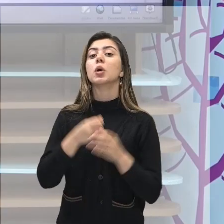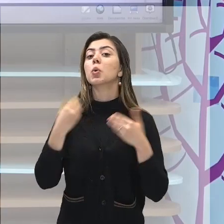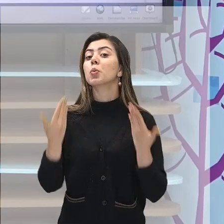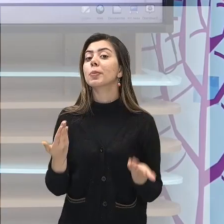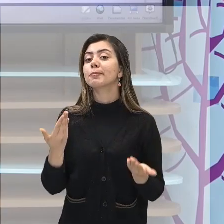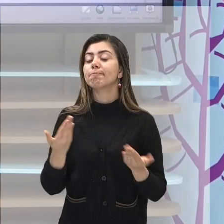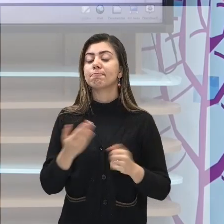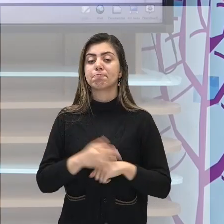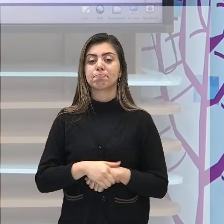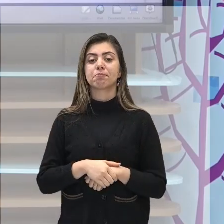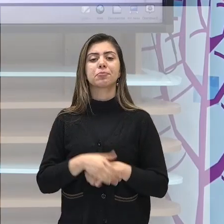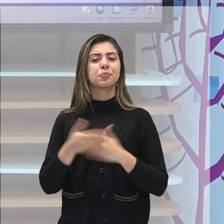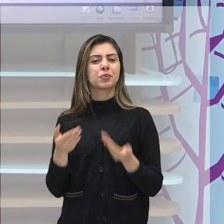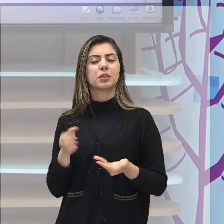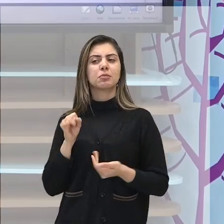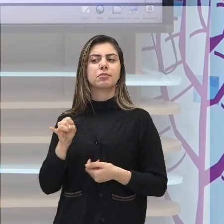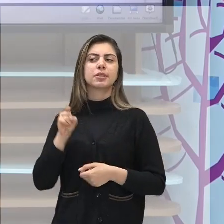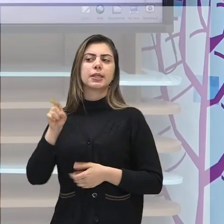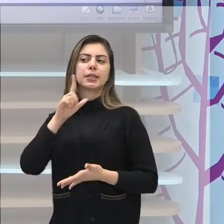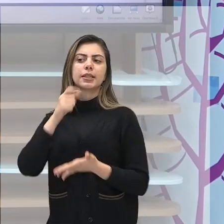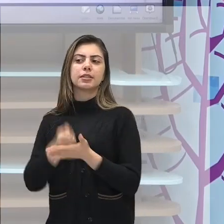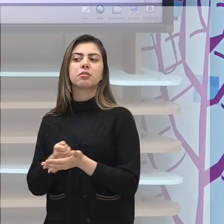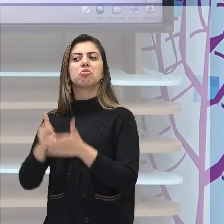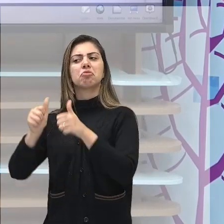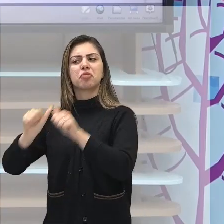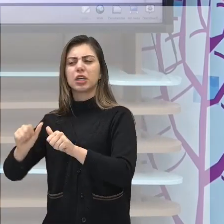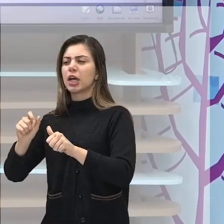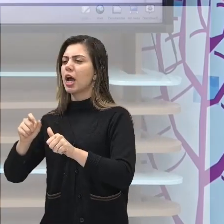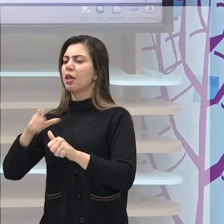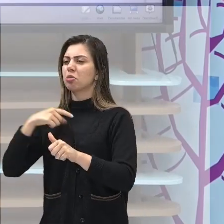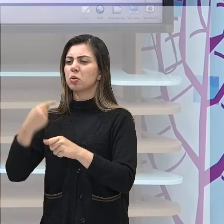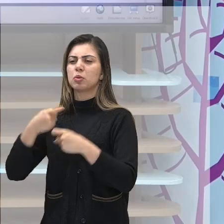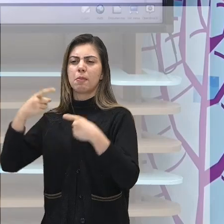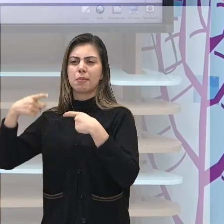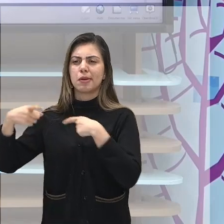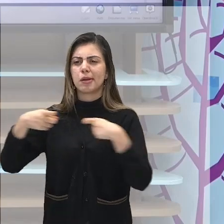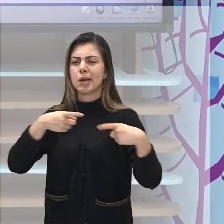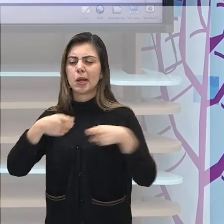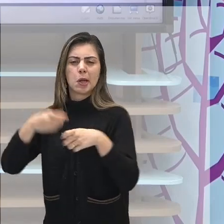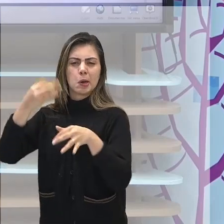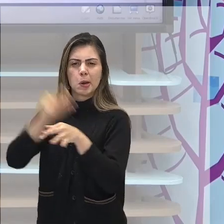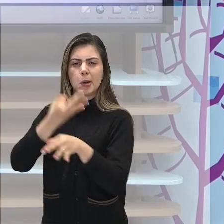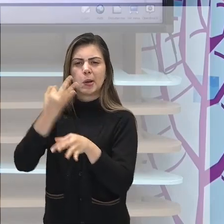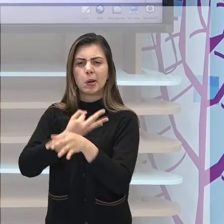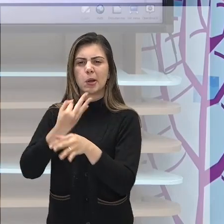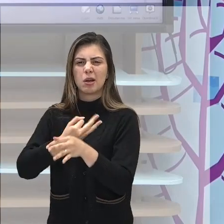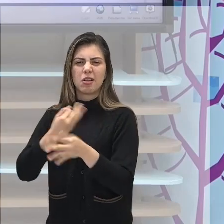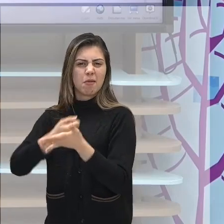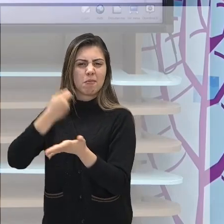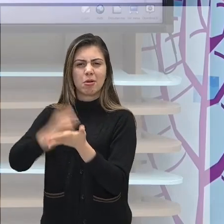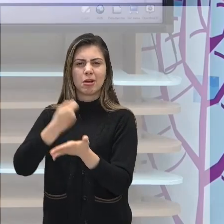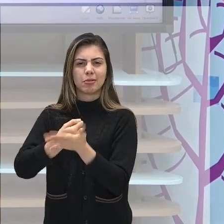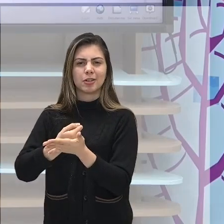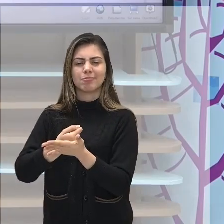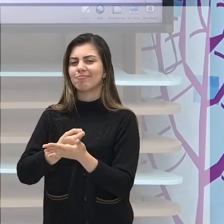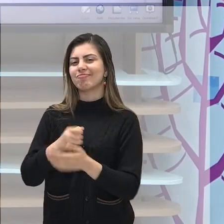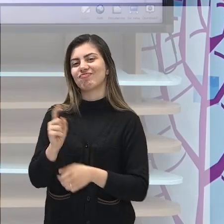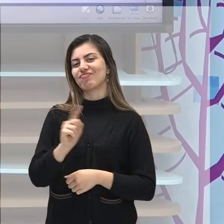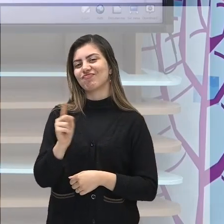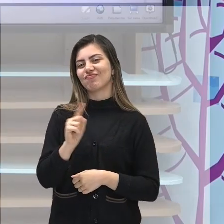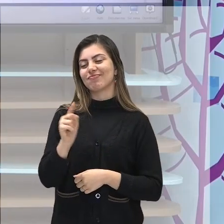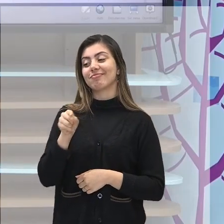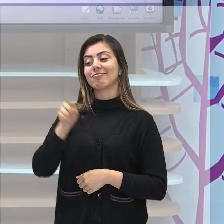Será que a decisão tomada foi ficar, resistir, lutar? Não. A decisão da coroa portuguesa foi